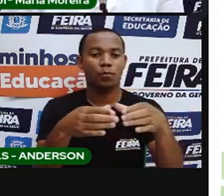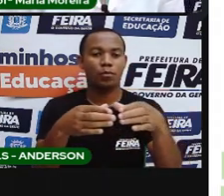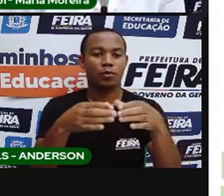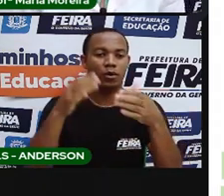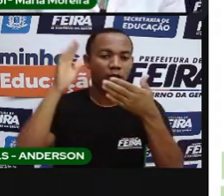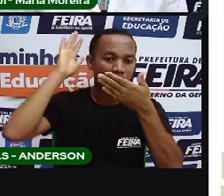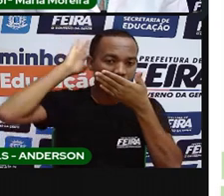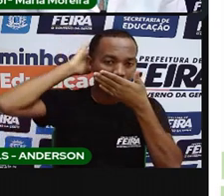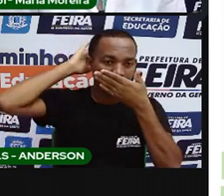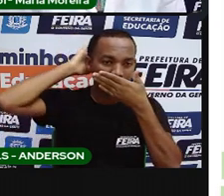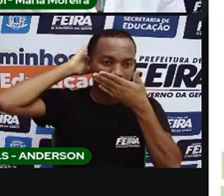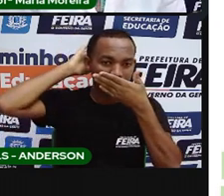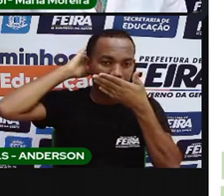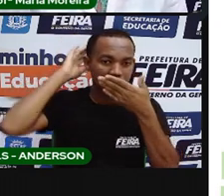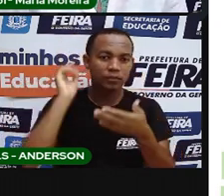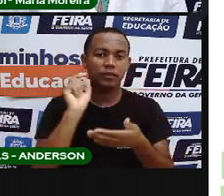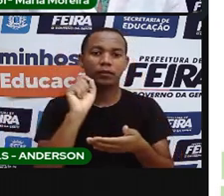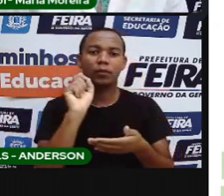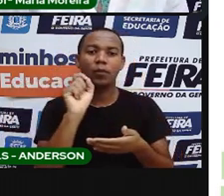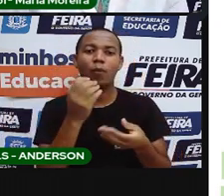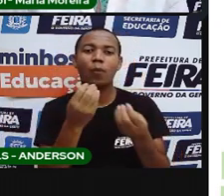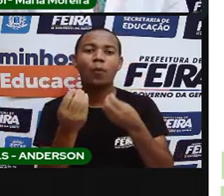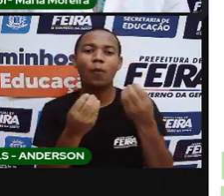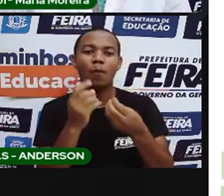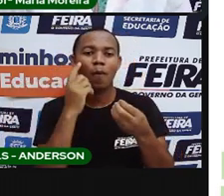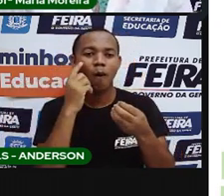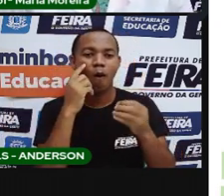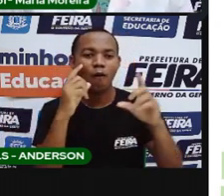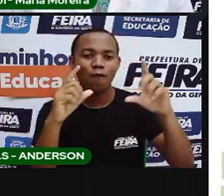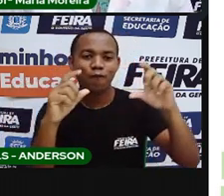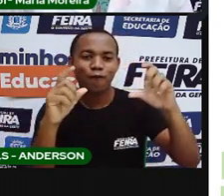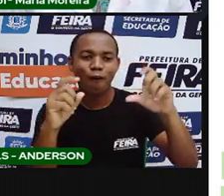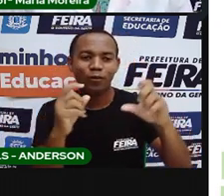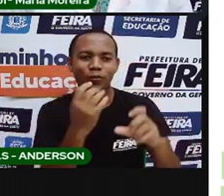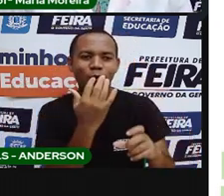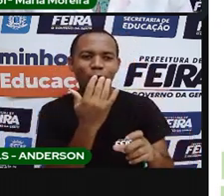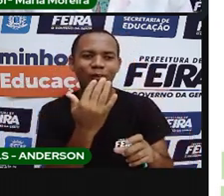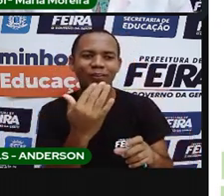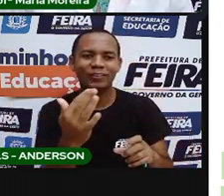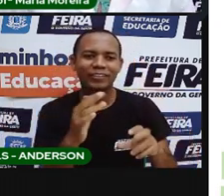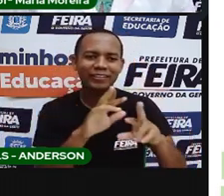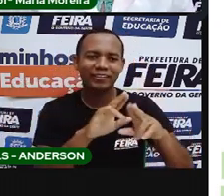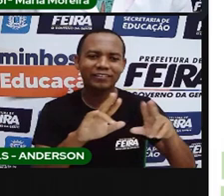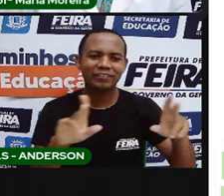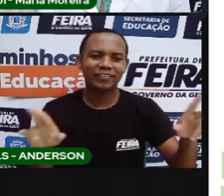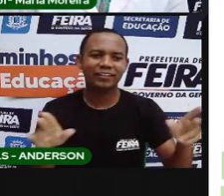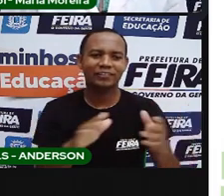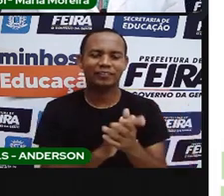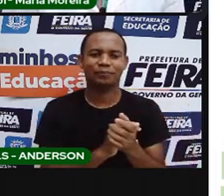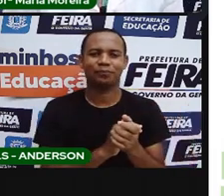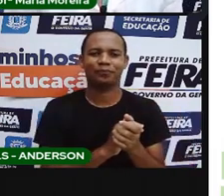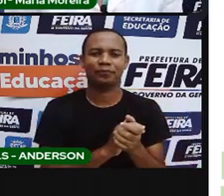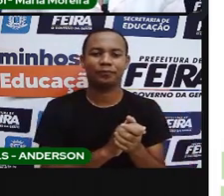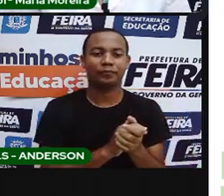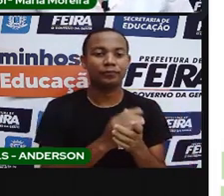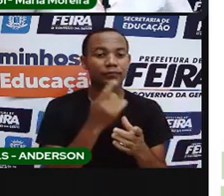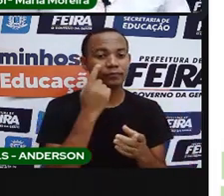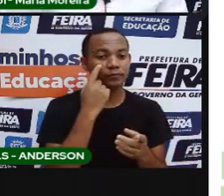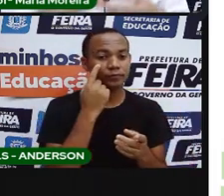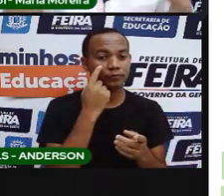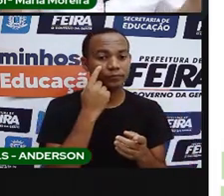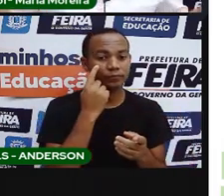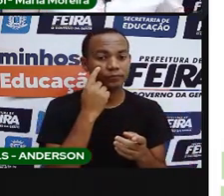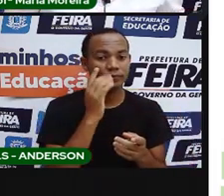indígenas. Olha a foto que a Pró trouxe aí, que bacana, colorida pra vocês. Bem, colorida, né? Obviamente que